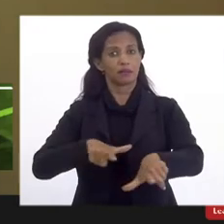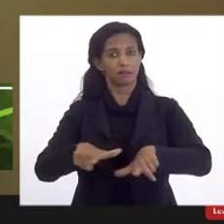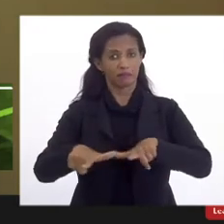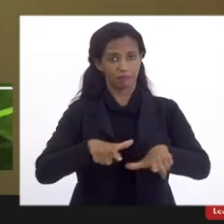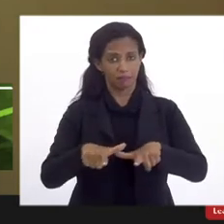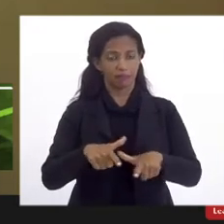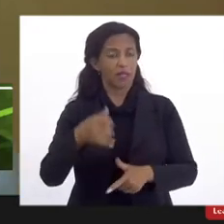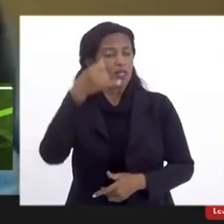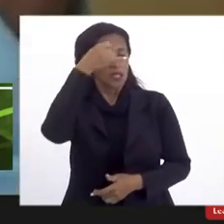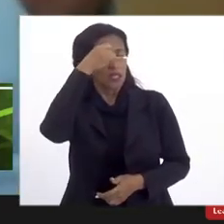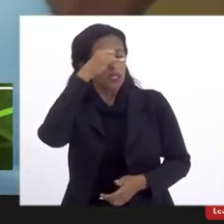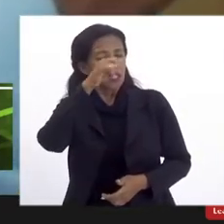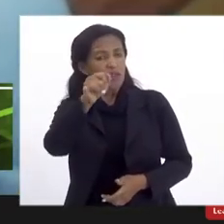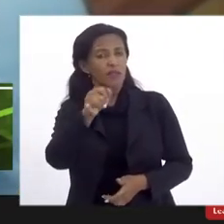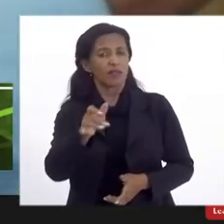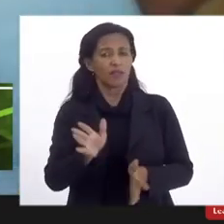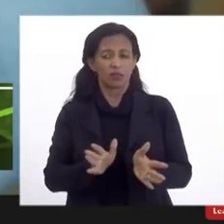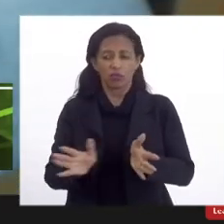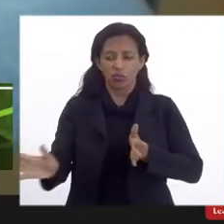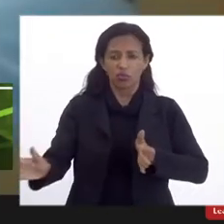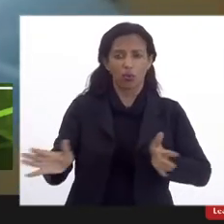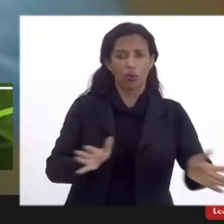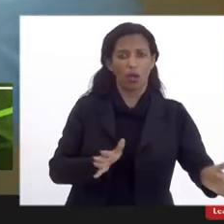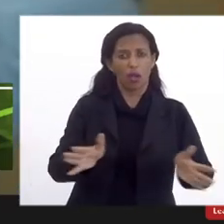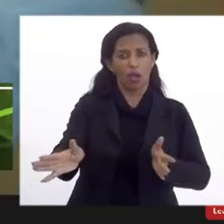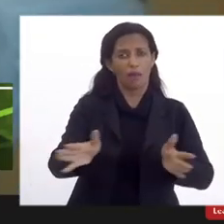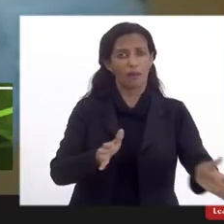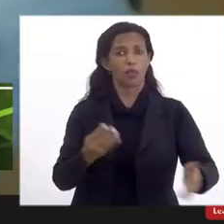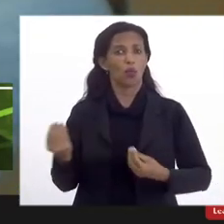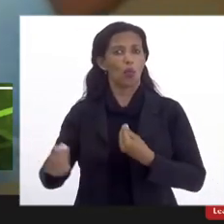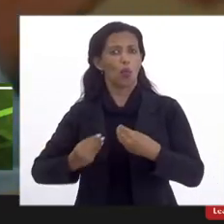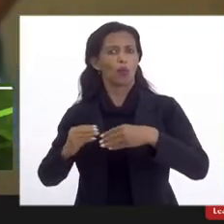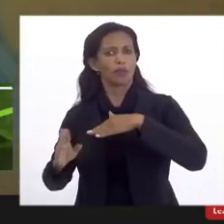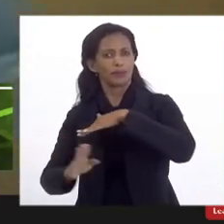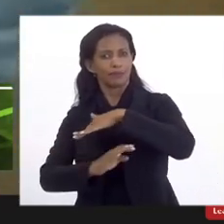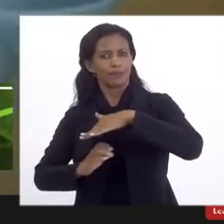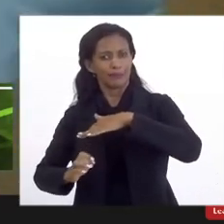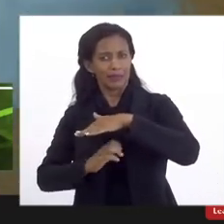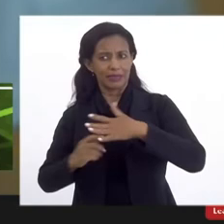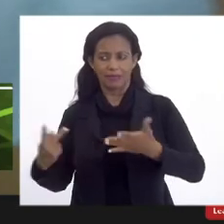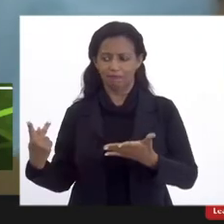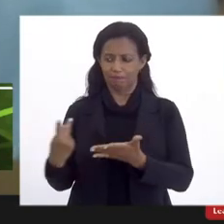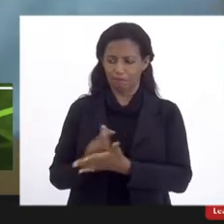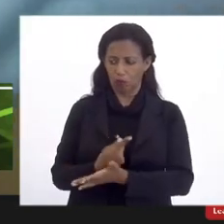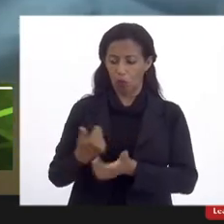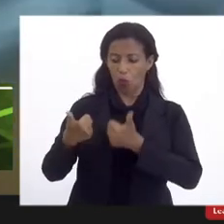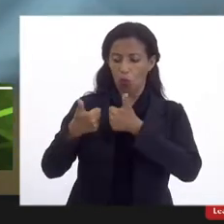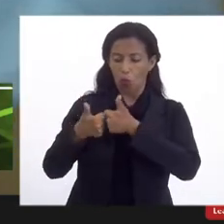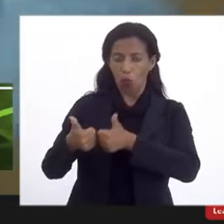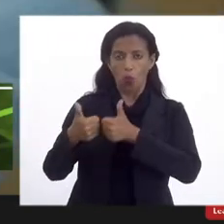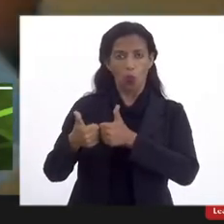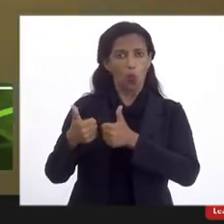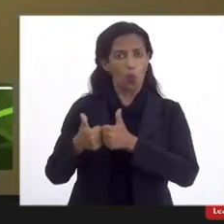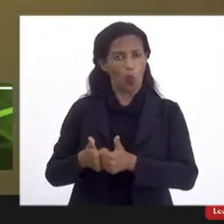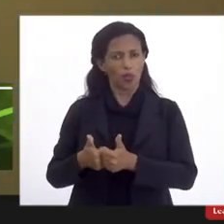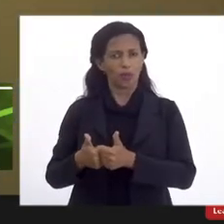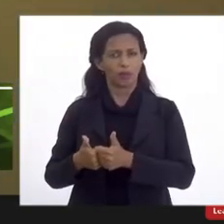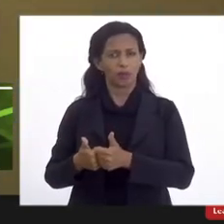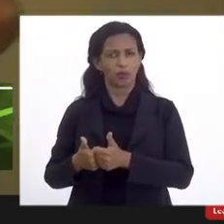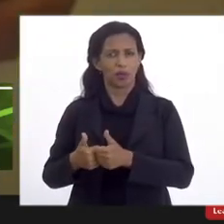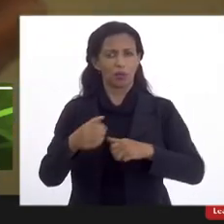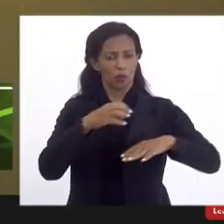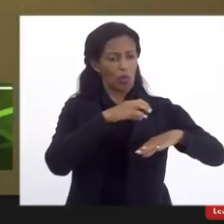Evitando, assim, um deslocamento grande, como as empresas fazem, com ônibus, trazendo pessoas,